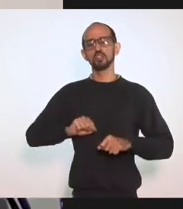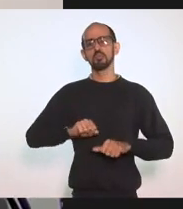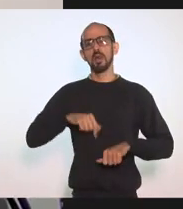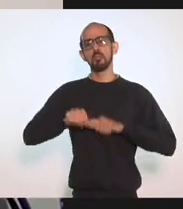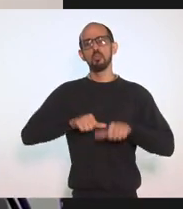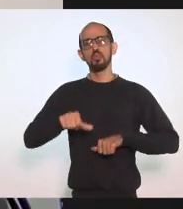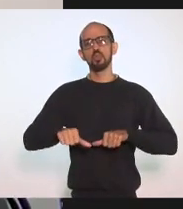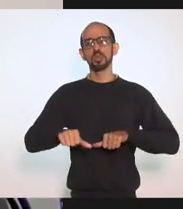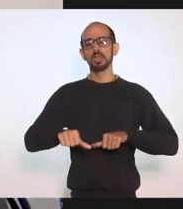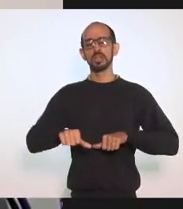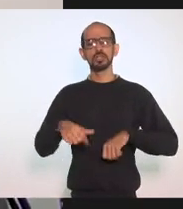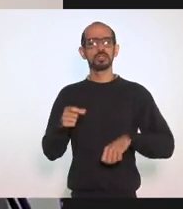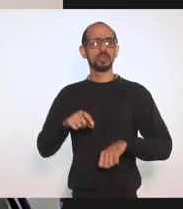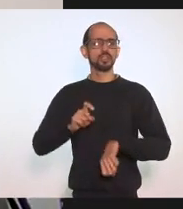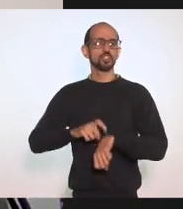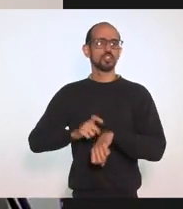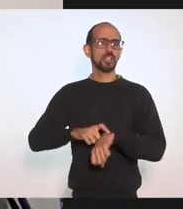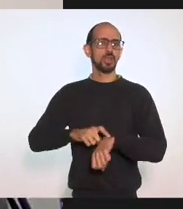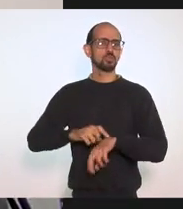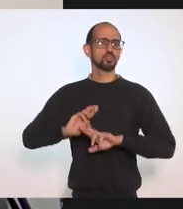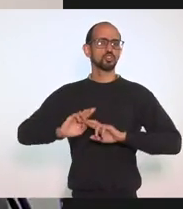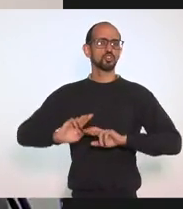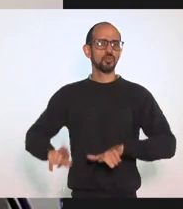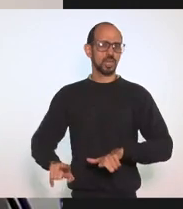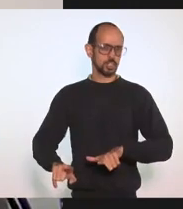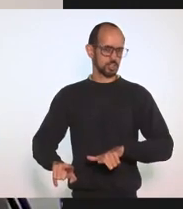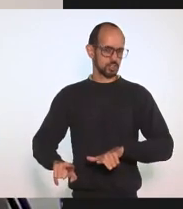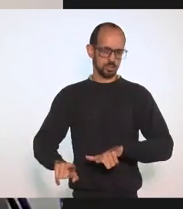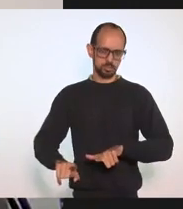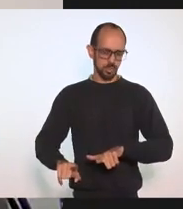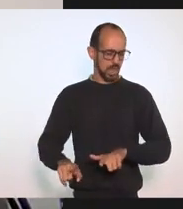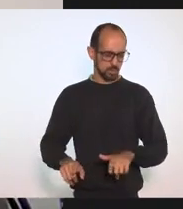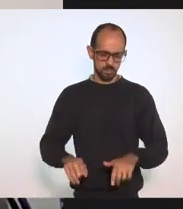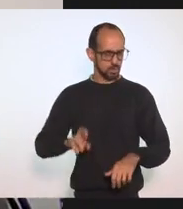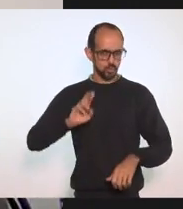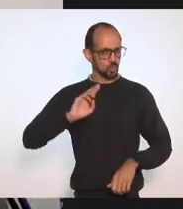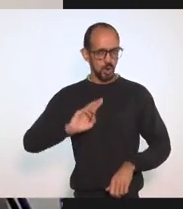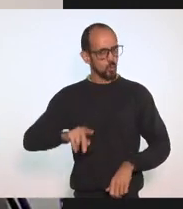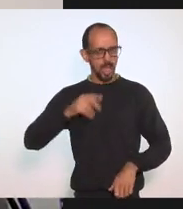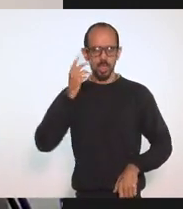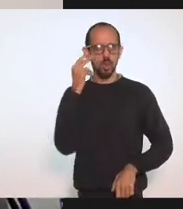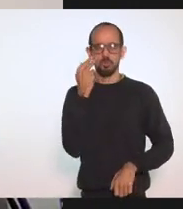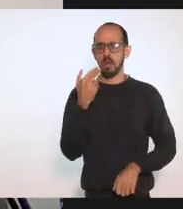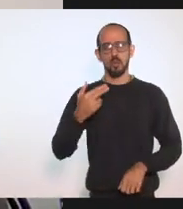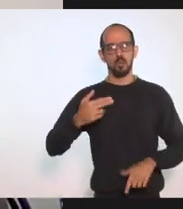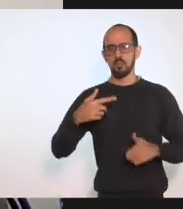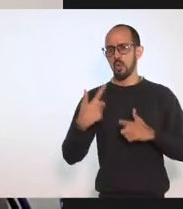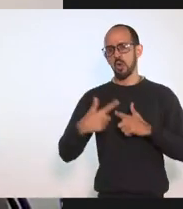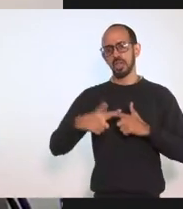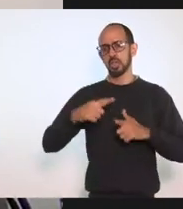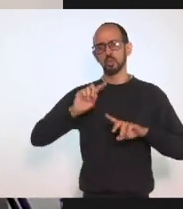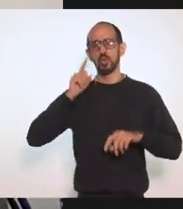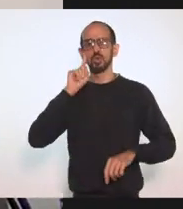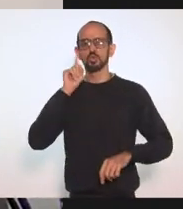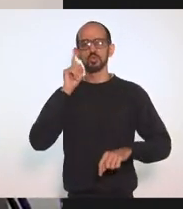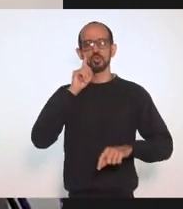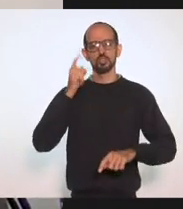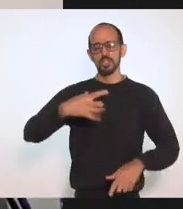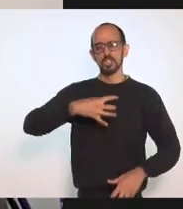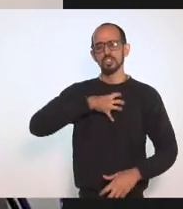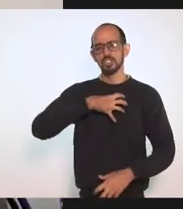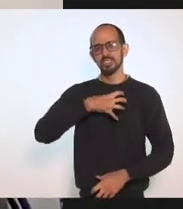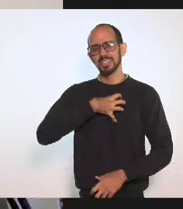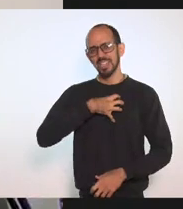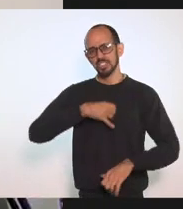Anormalidade Todos os dias Nós presenciamos A dor